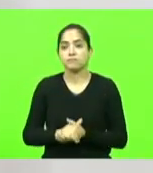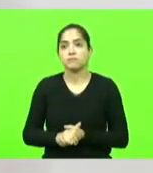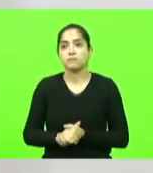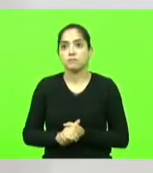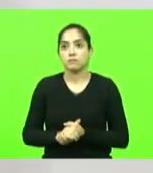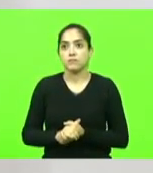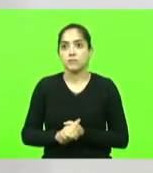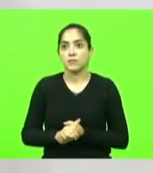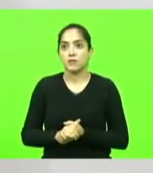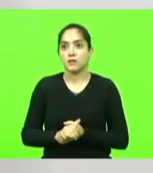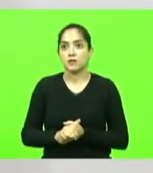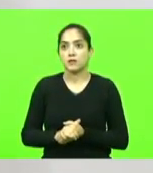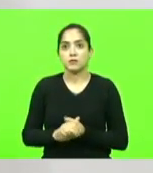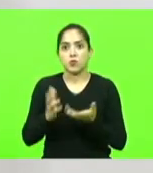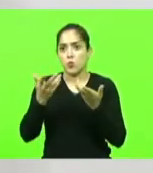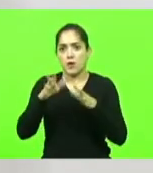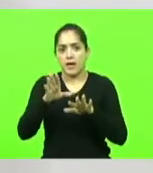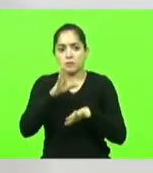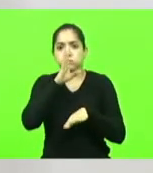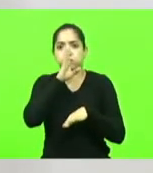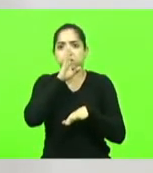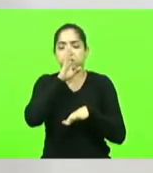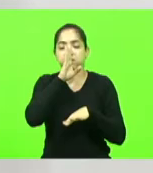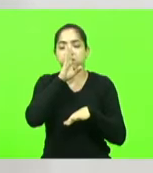não querem só carar uma voz